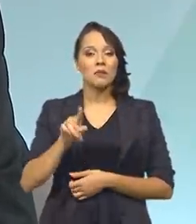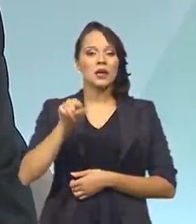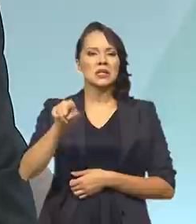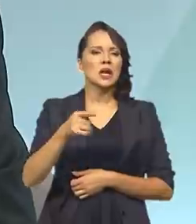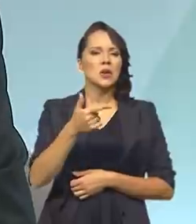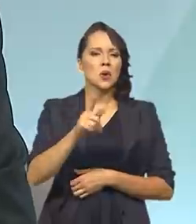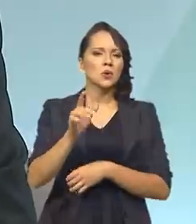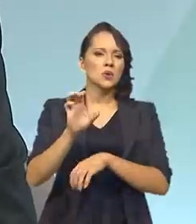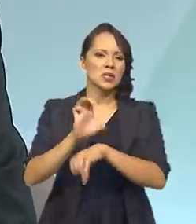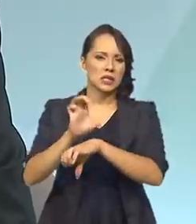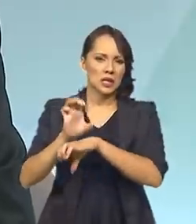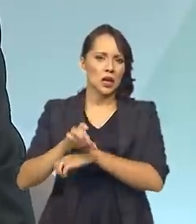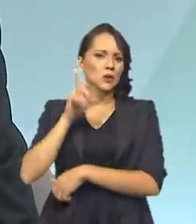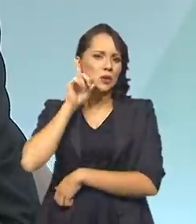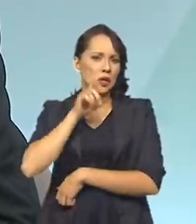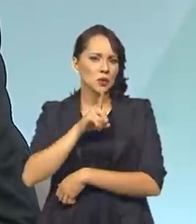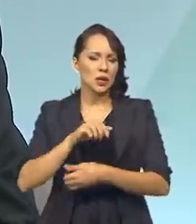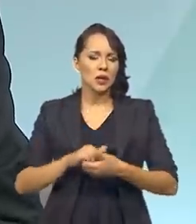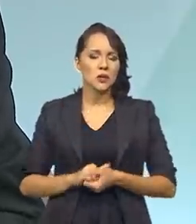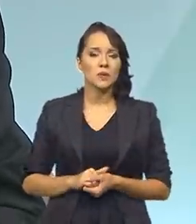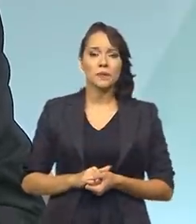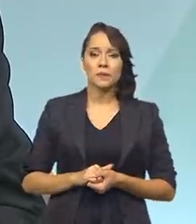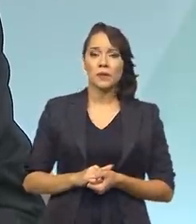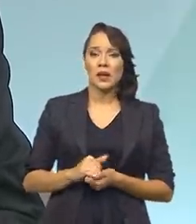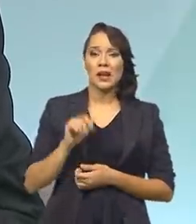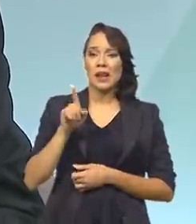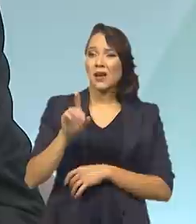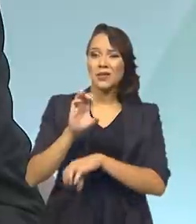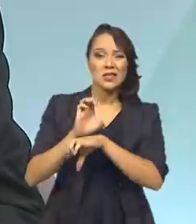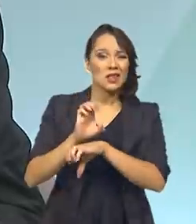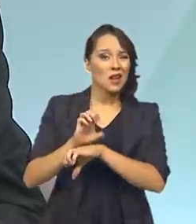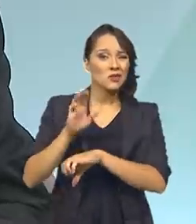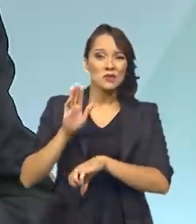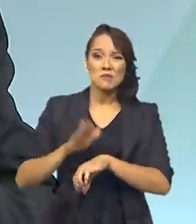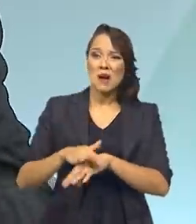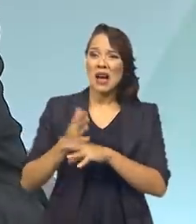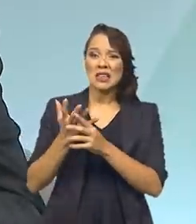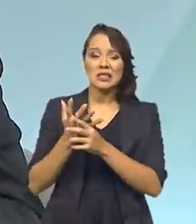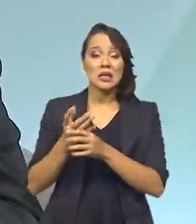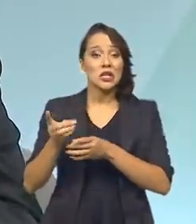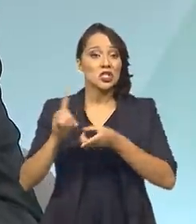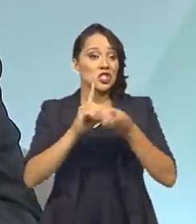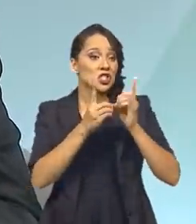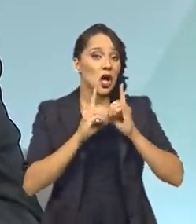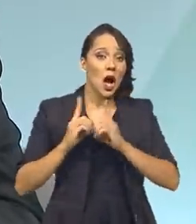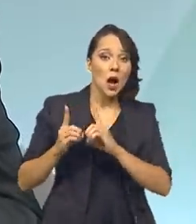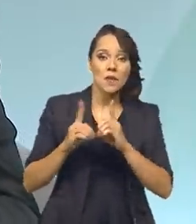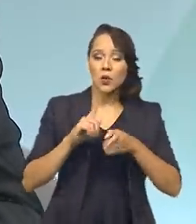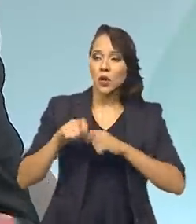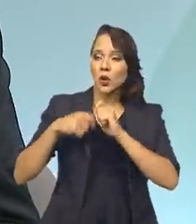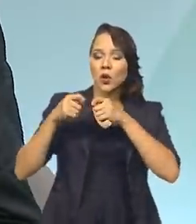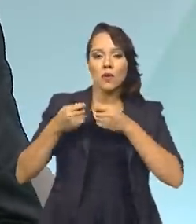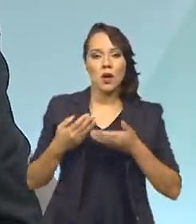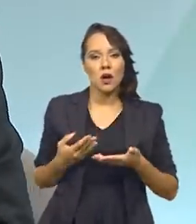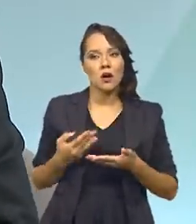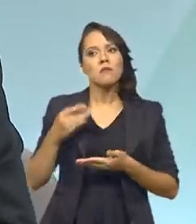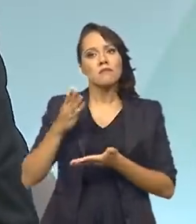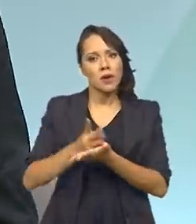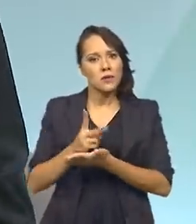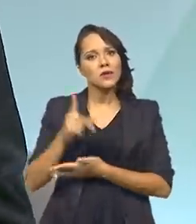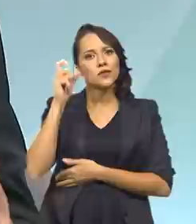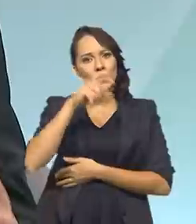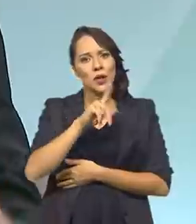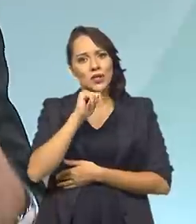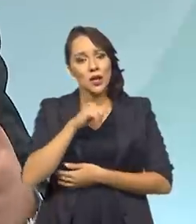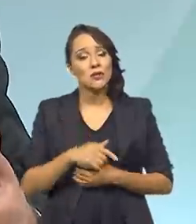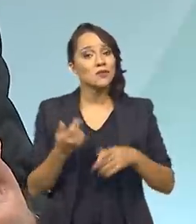Califórnia, o Texas, o Novo México, o Colorado, são os estados mais dinâmicos do ponto de vista econômico, apesar dessa dificuldade de